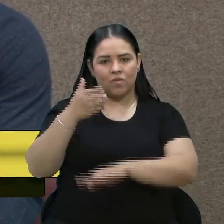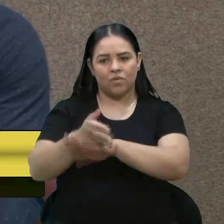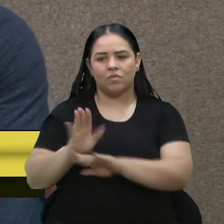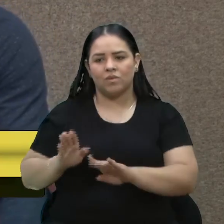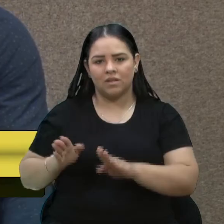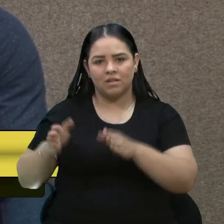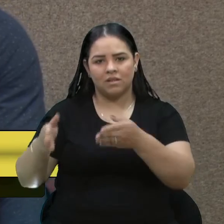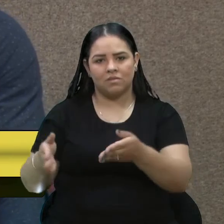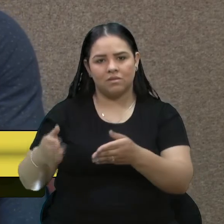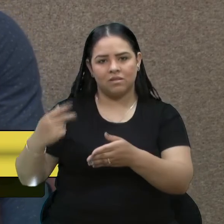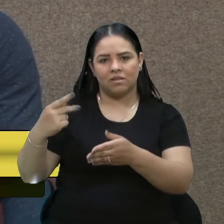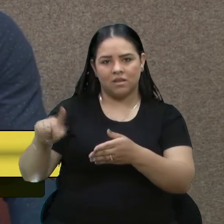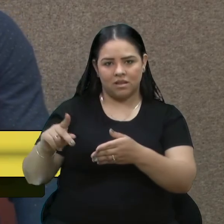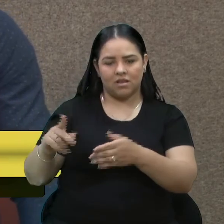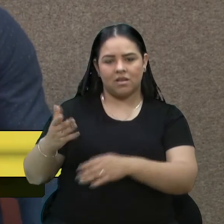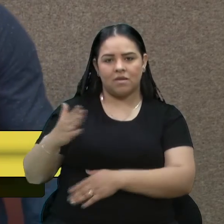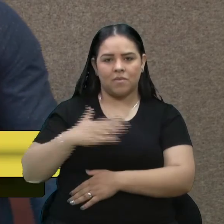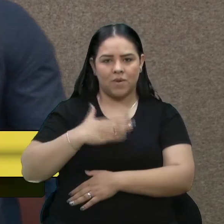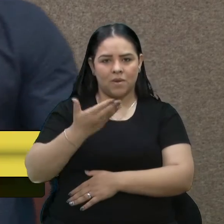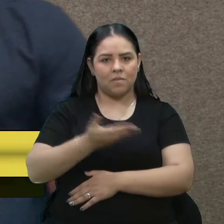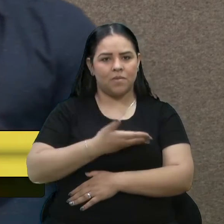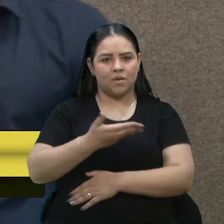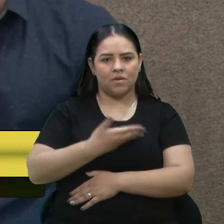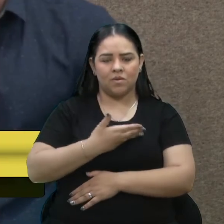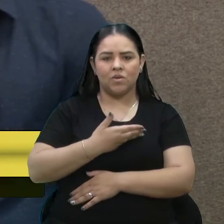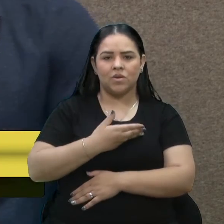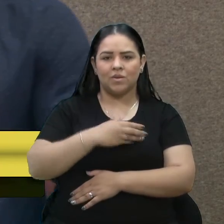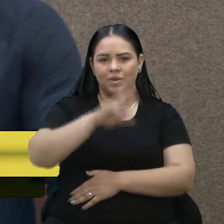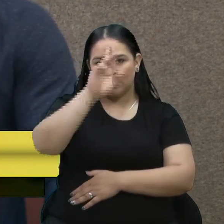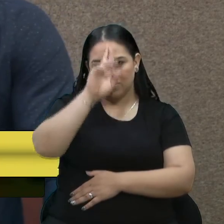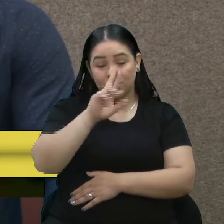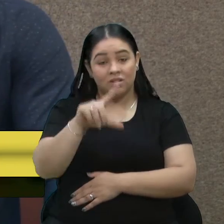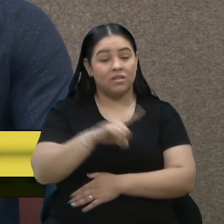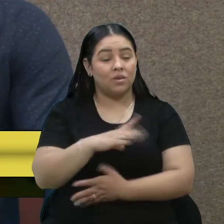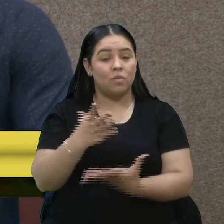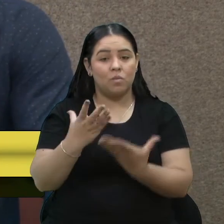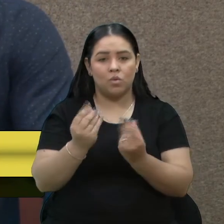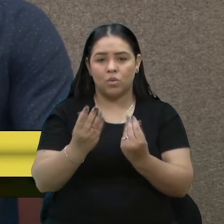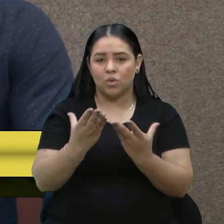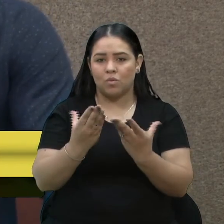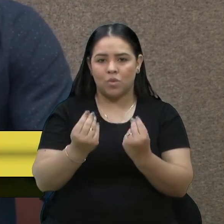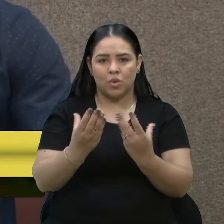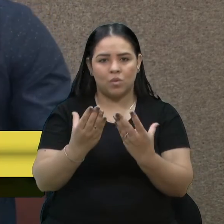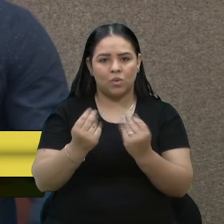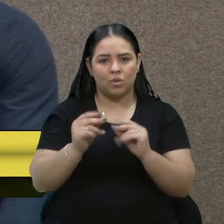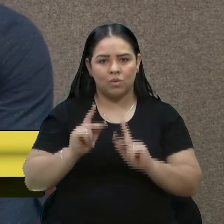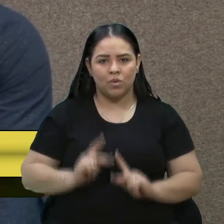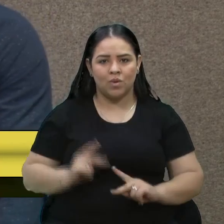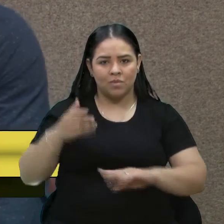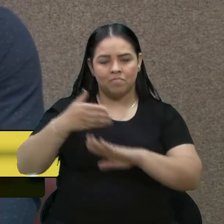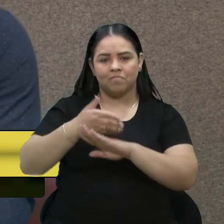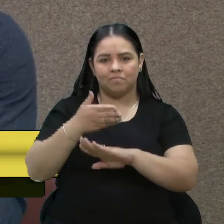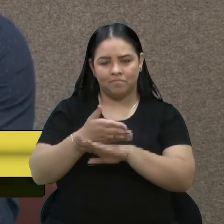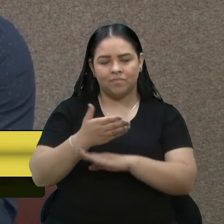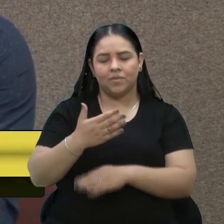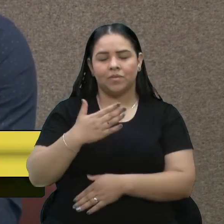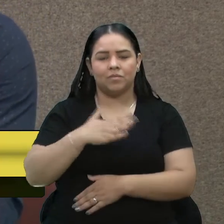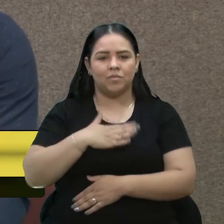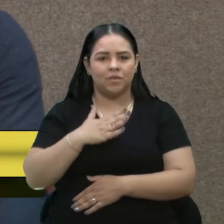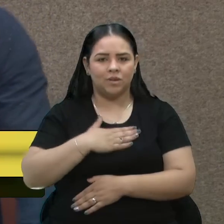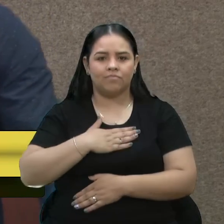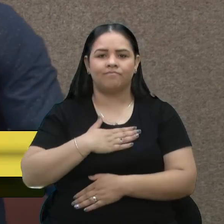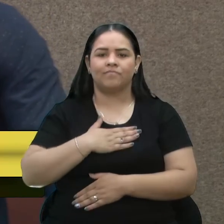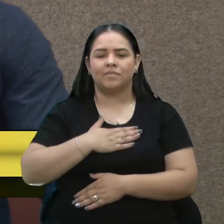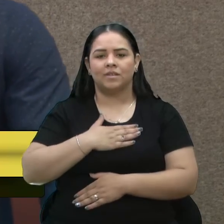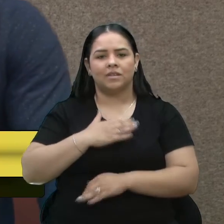meu amigo, no meio-dia fui no enterro, diversas pessoas lá presentes. Então fica aqui, meus